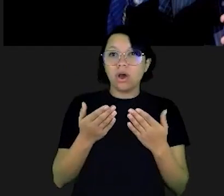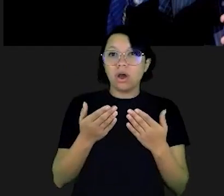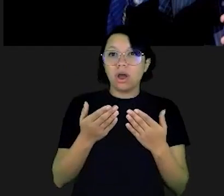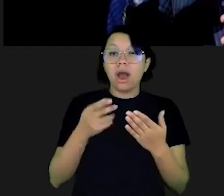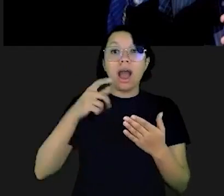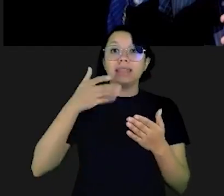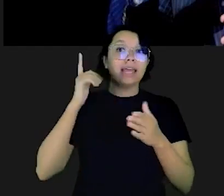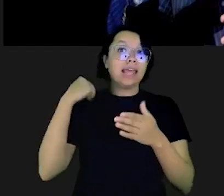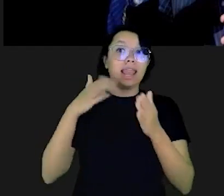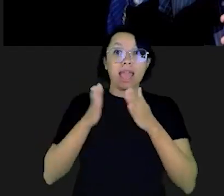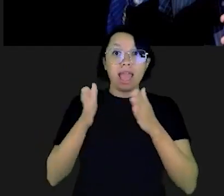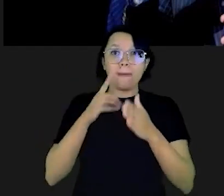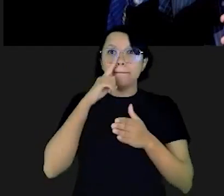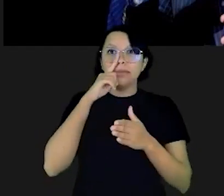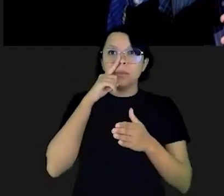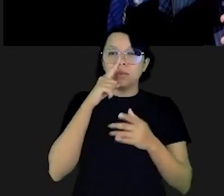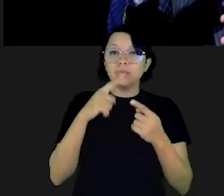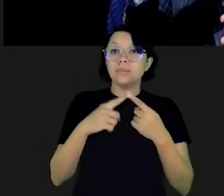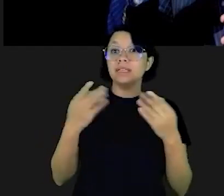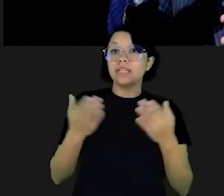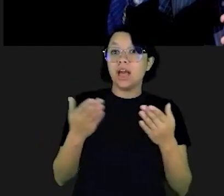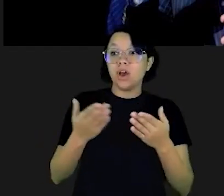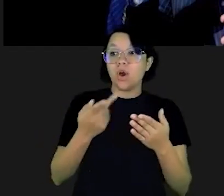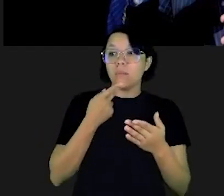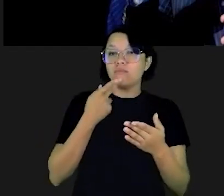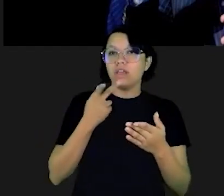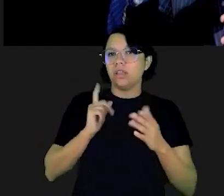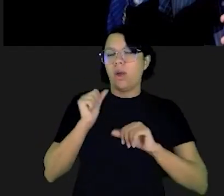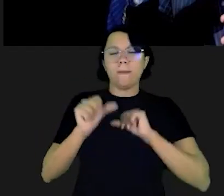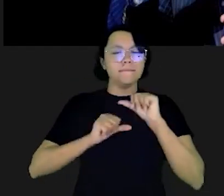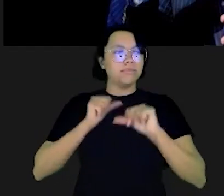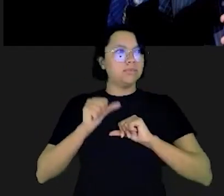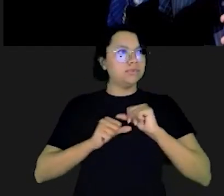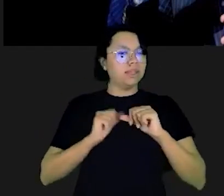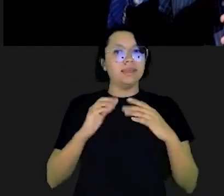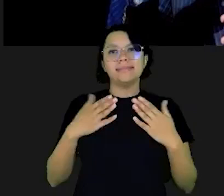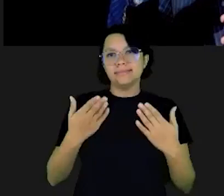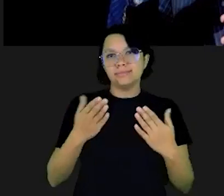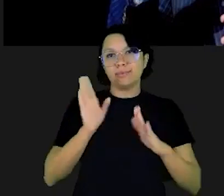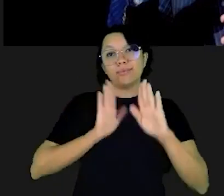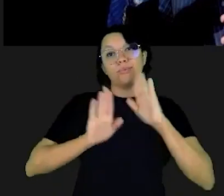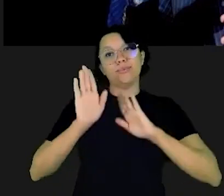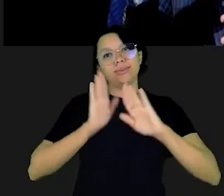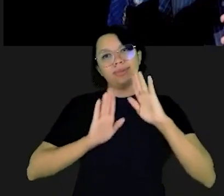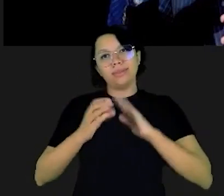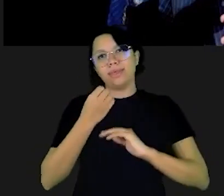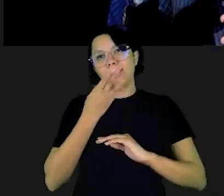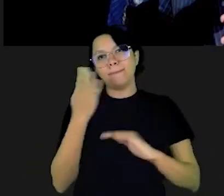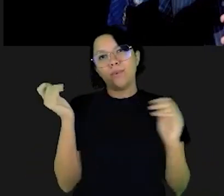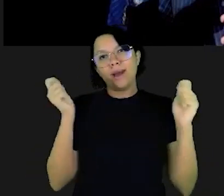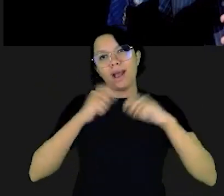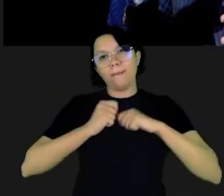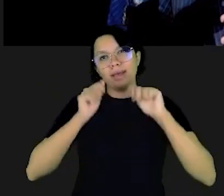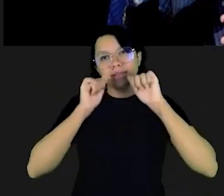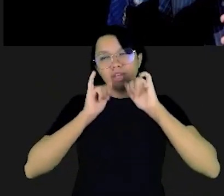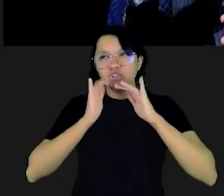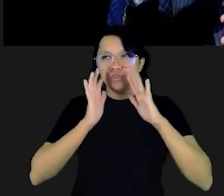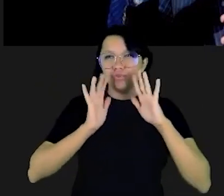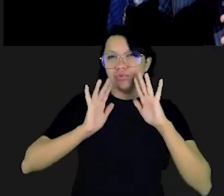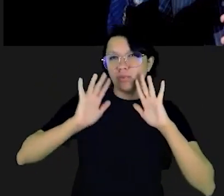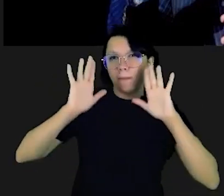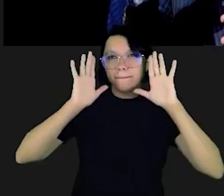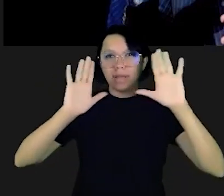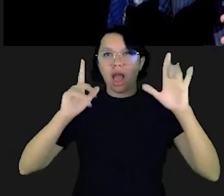tempo, hoje se diz regenerado, mas ainda assim cuidado com aquela estampa, cuidado com aquela boa